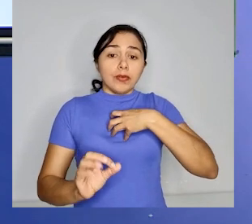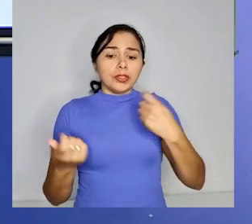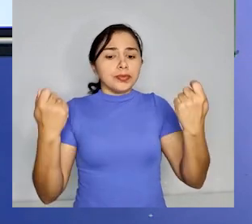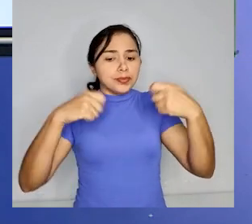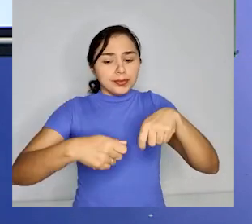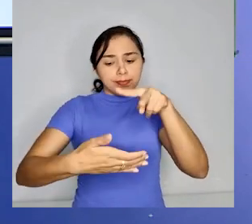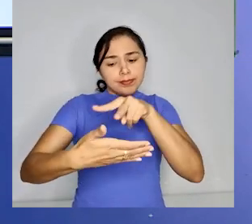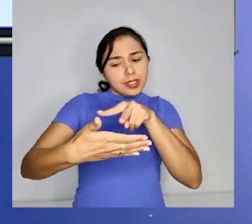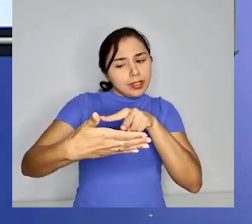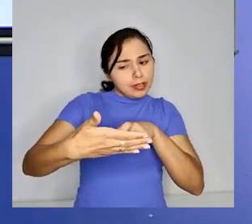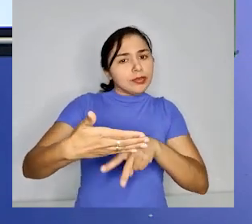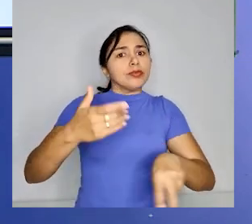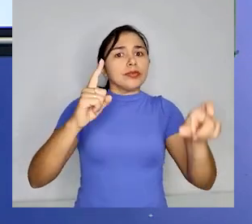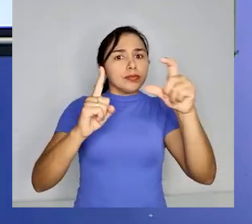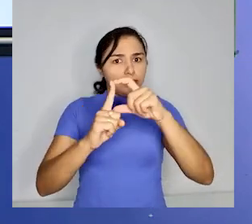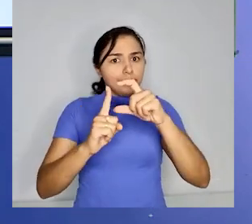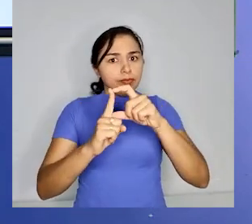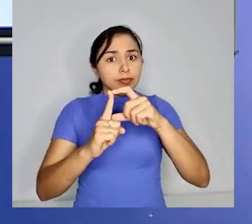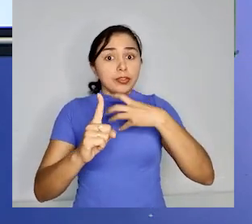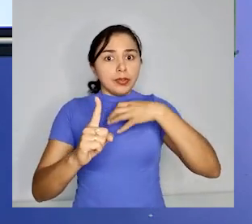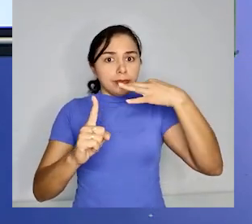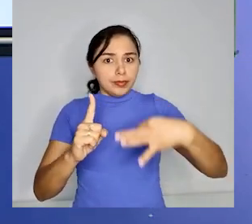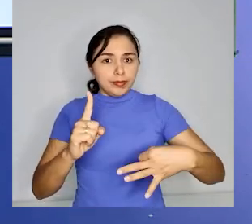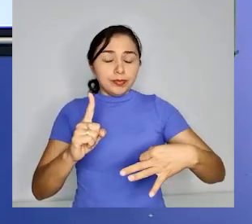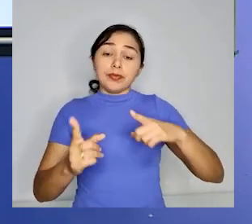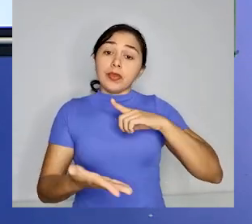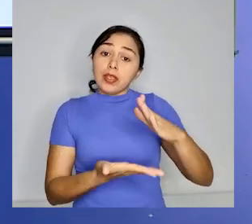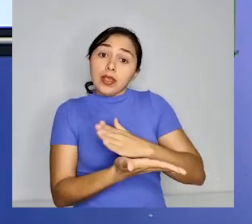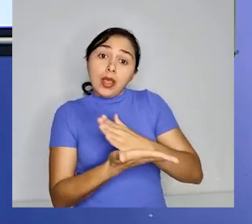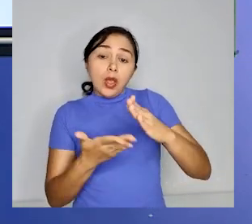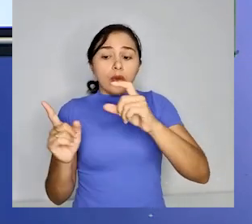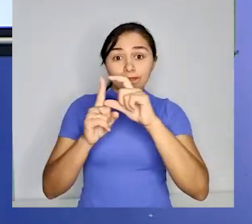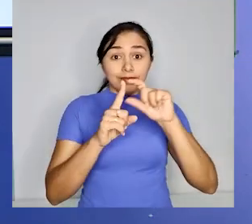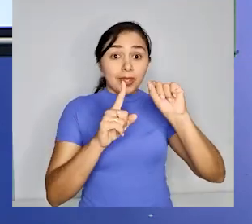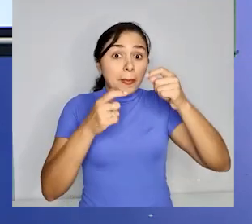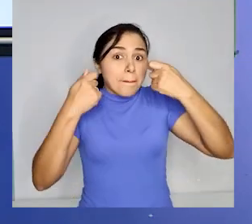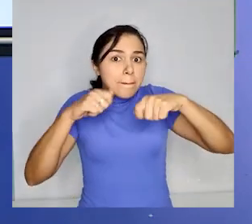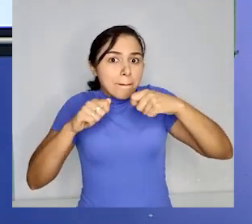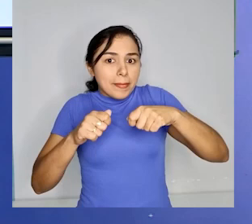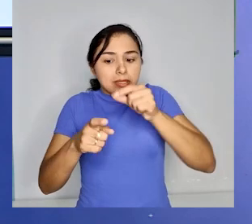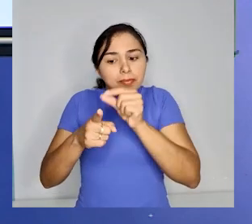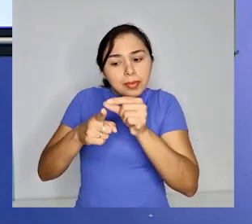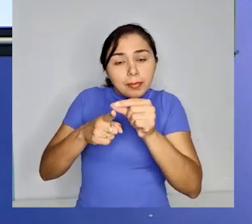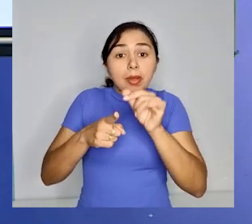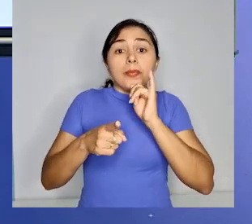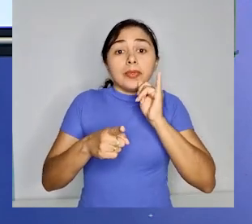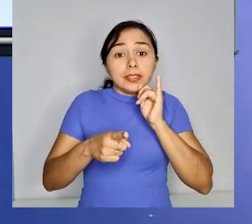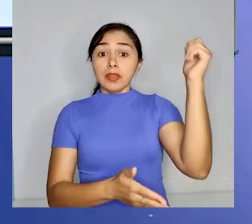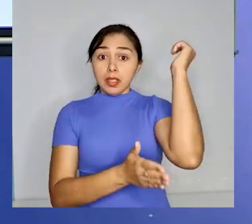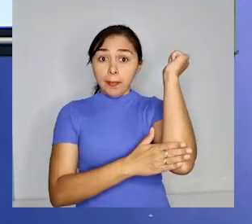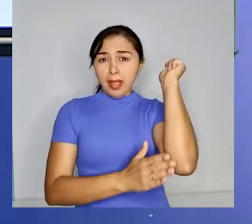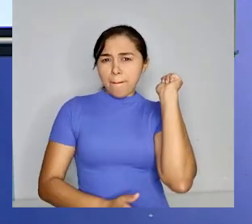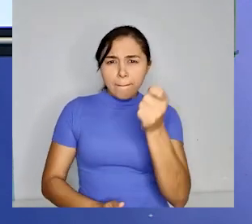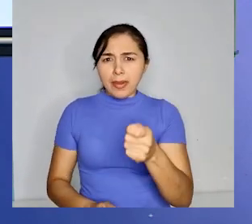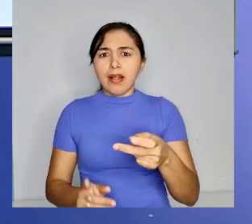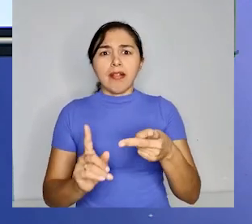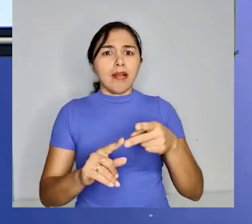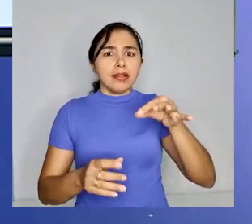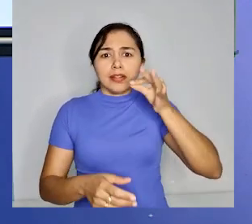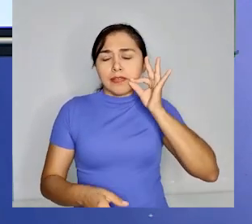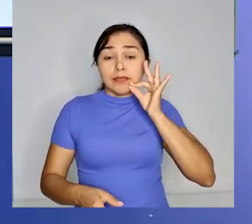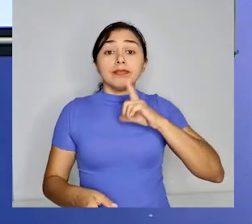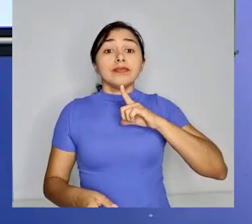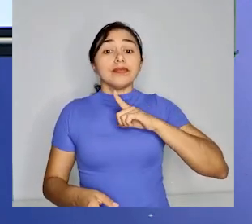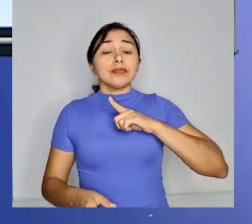fonética. Por exemplo, falada, cafeteira, gasômetro. Temos o L em falada, o F em